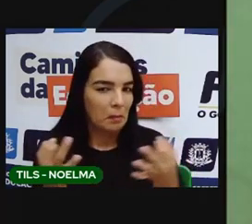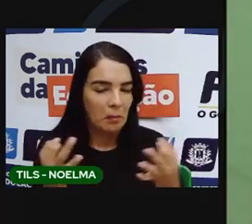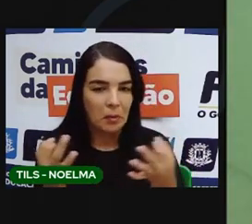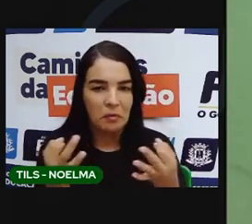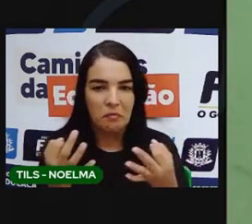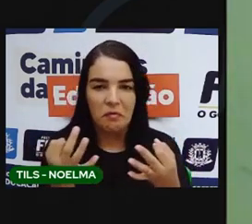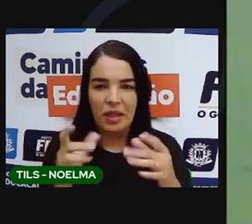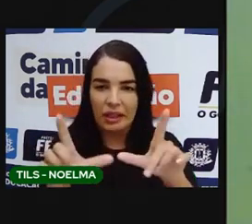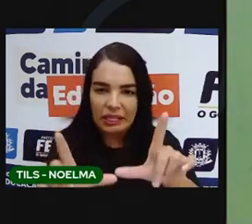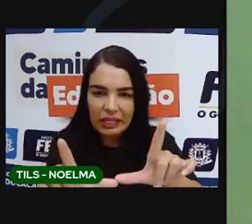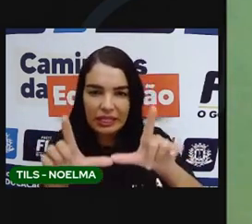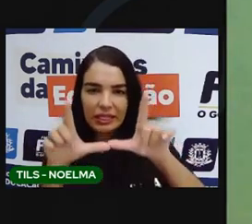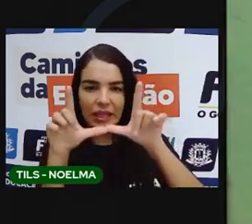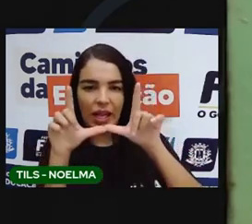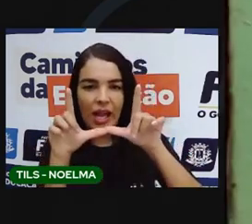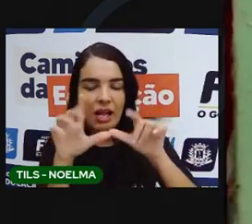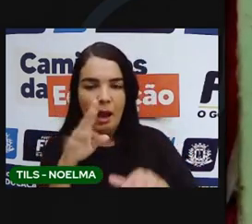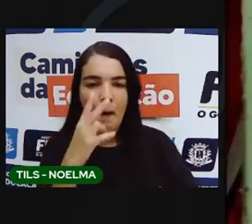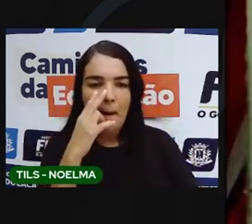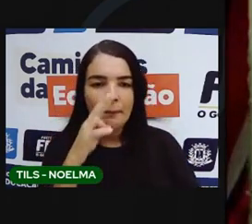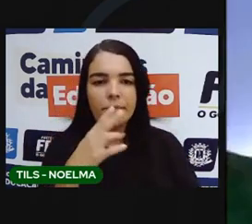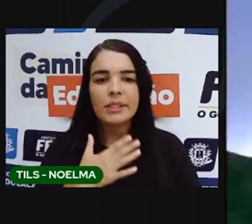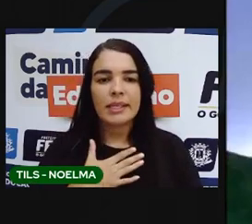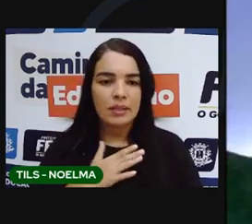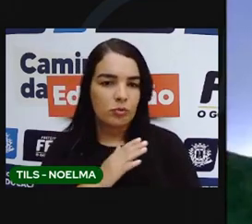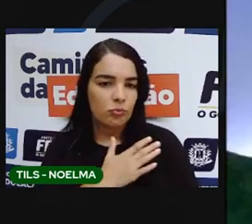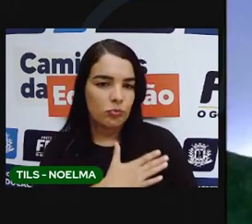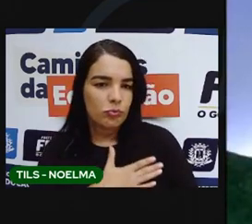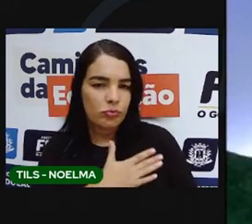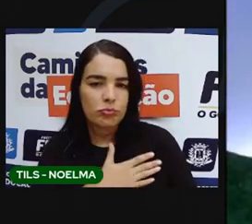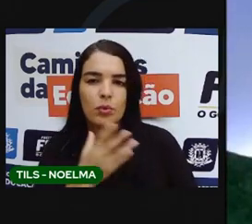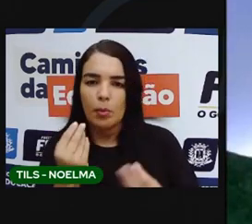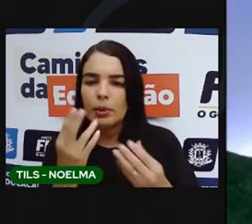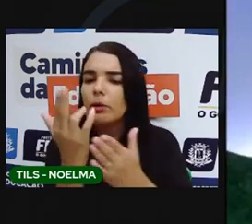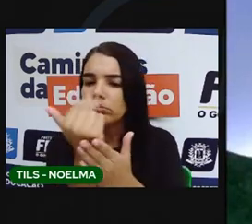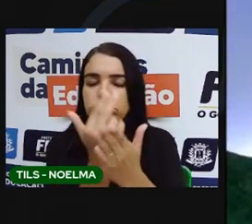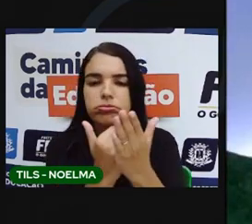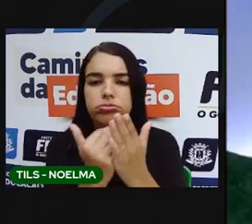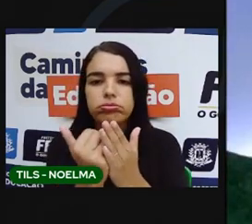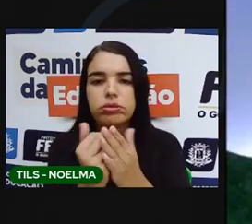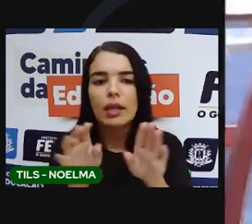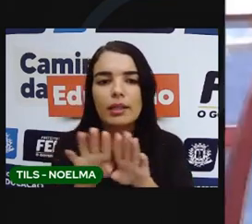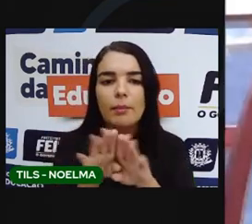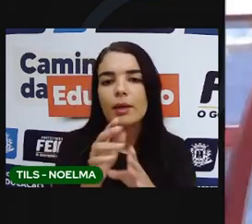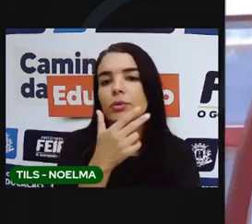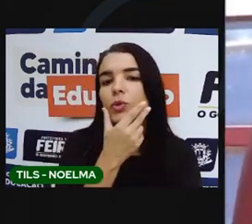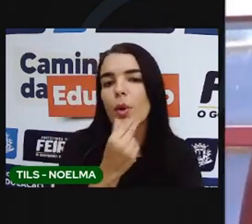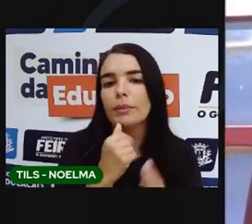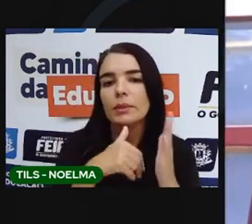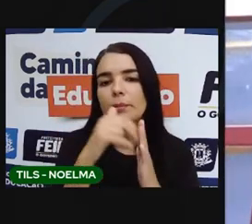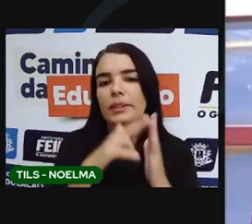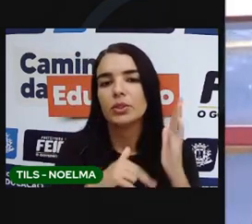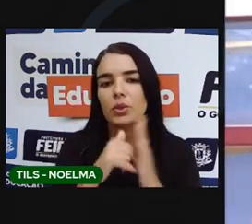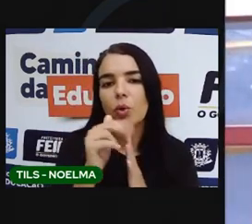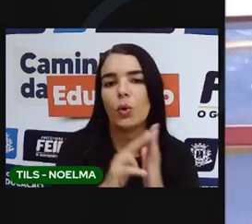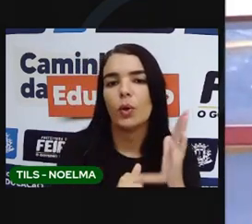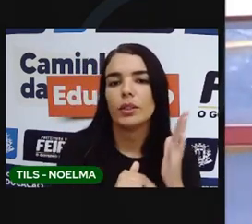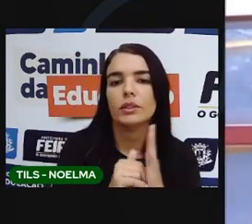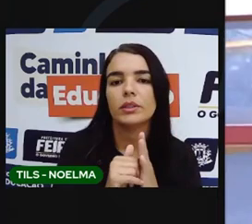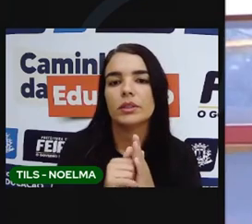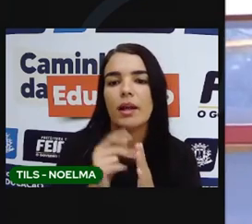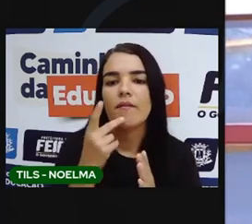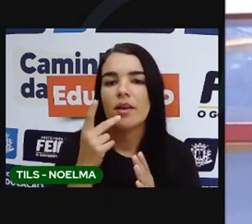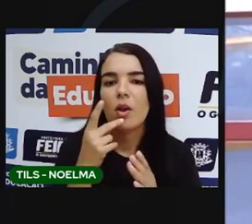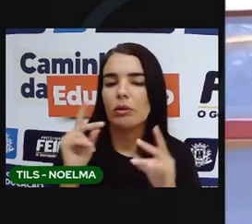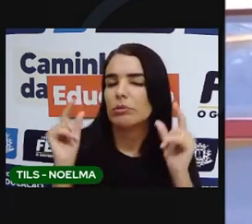Eu gosto muito dessas obras. Vocês gostaram de conhecer um pouco sobre o Debré e sobre o Rogêndes? Ah, sim. Eu me senti um viajante de antigamente,